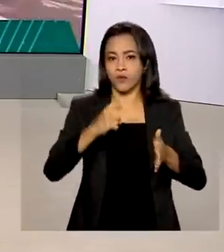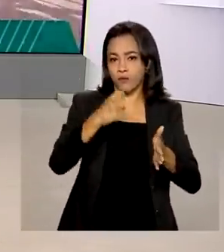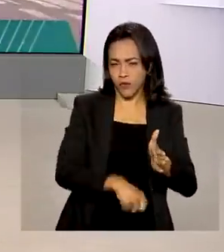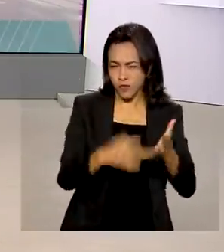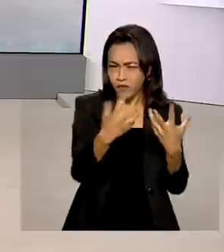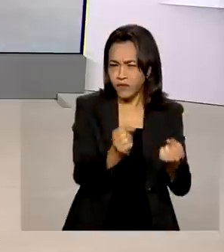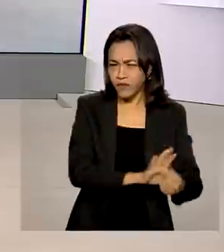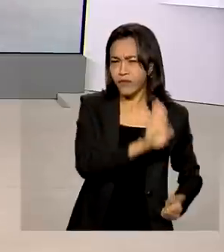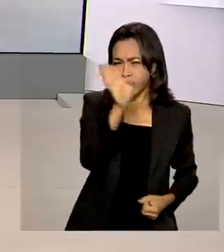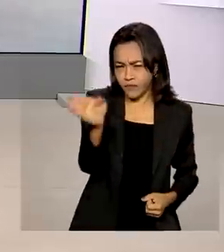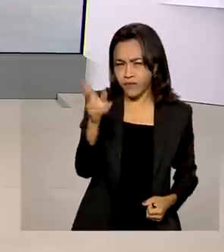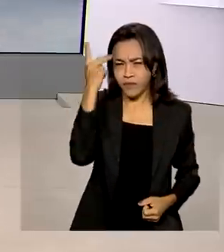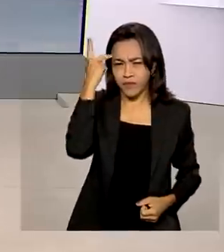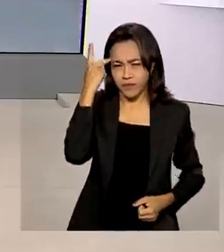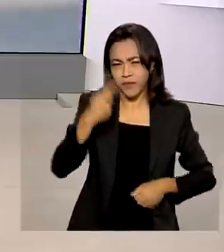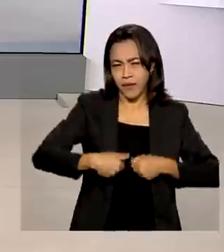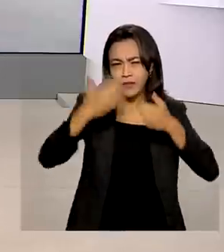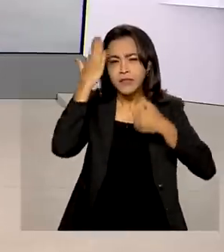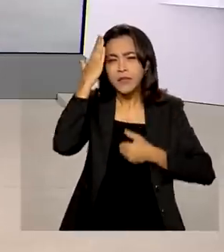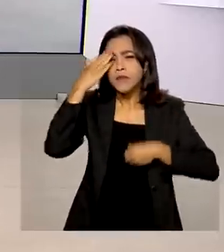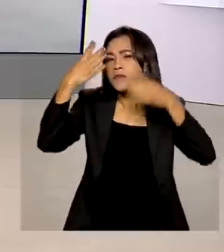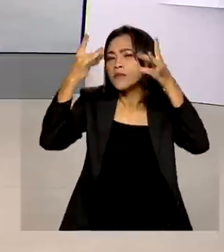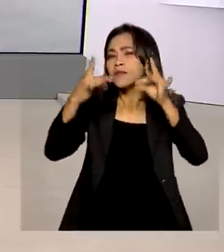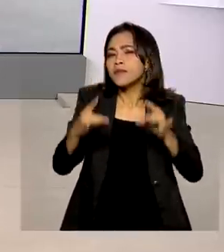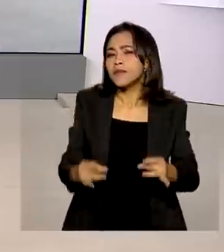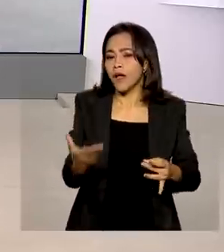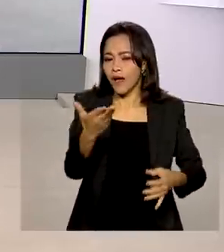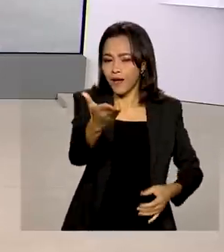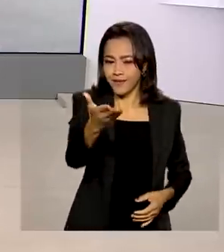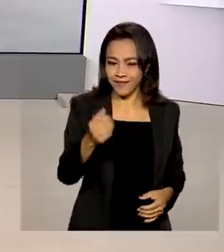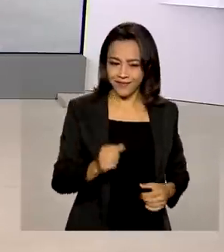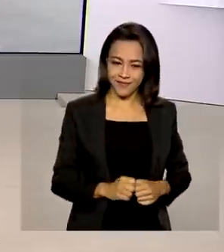saber os detalhes com a Erika Pinheiro. Bom dia, Erika.